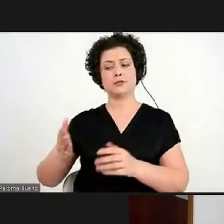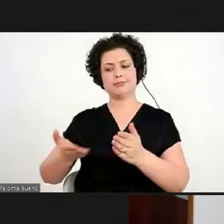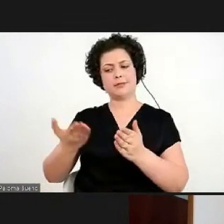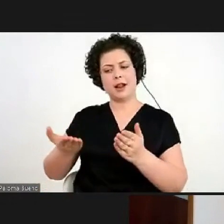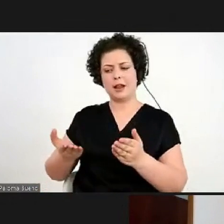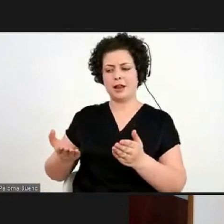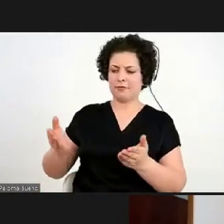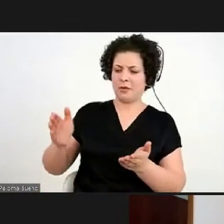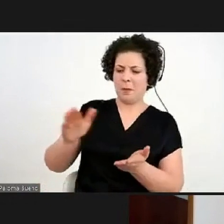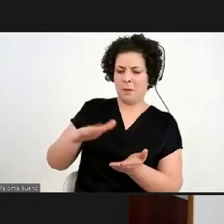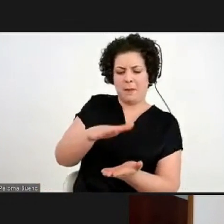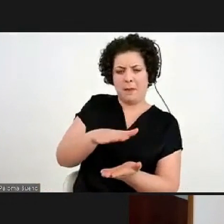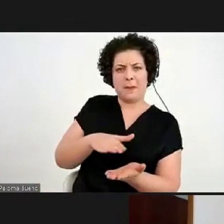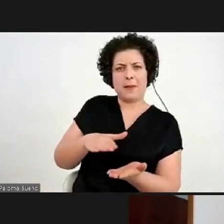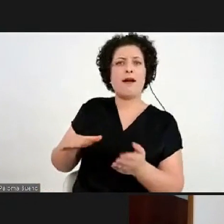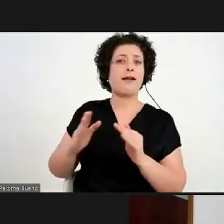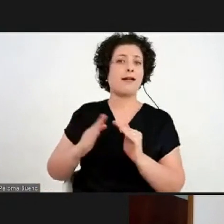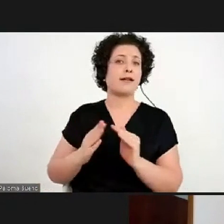em casa.